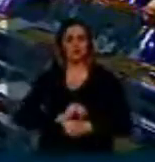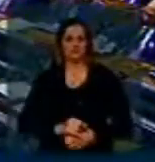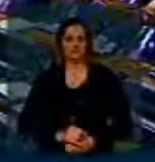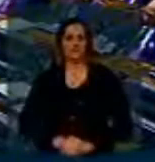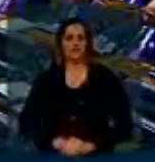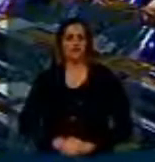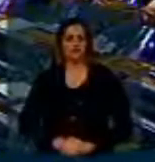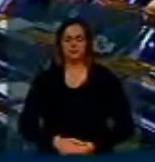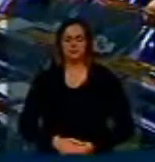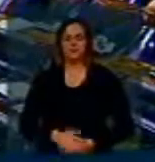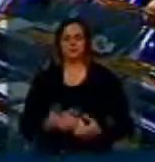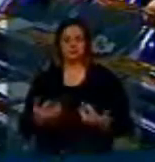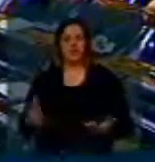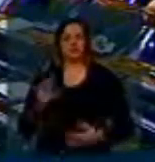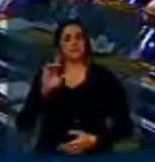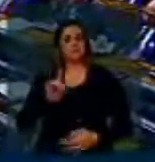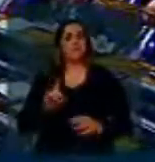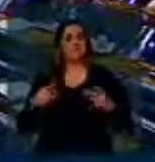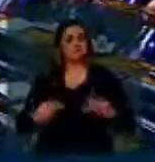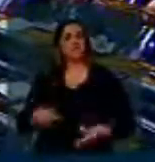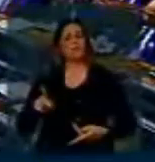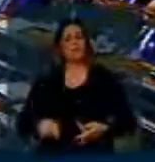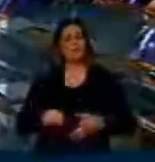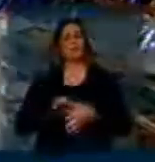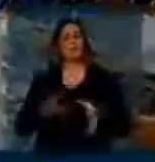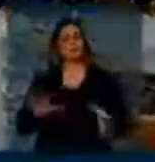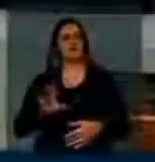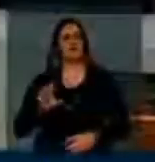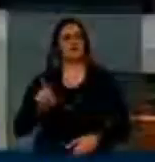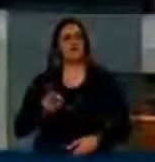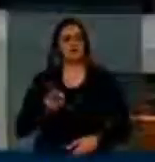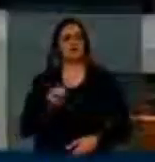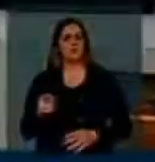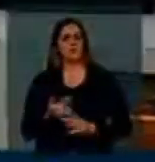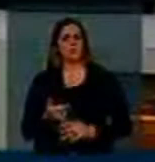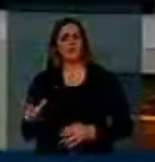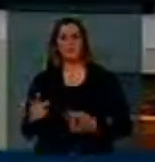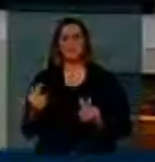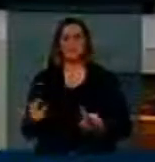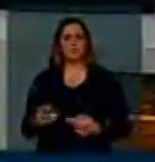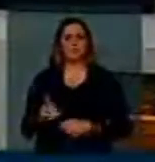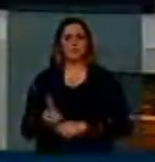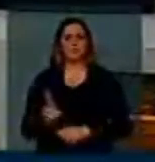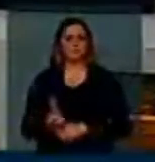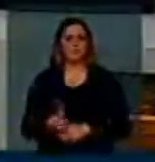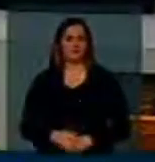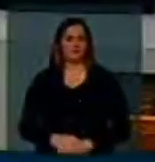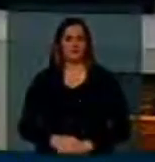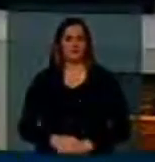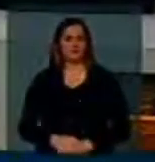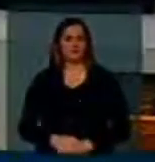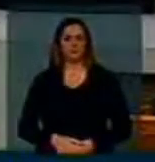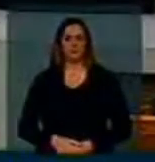Os demais, evidentemente, também estão garantidos. E a forma que nós damos a isso é usar a internet